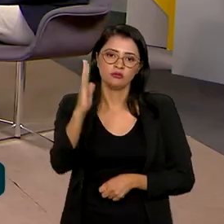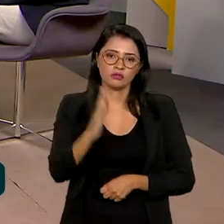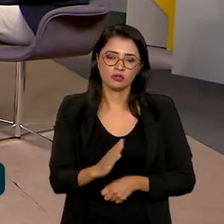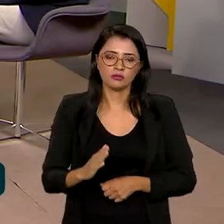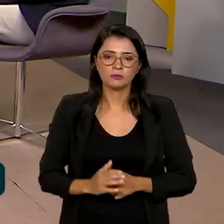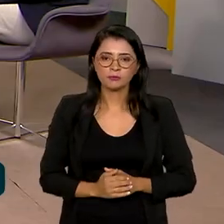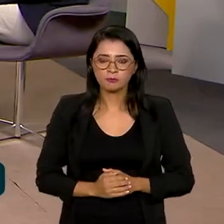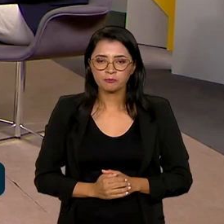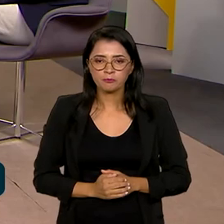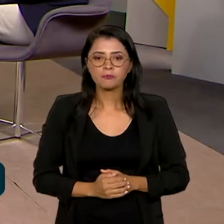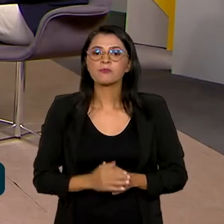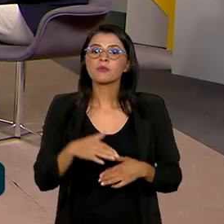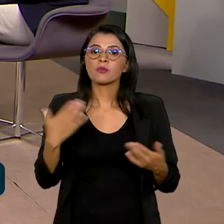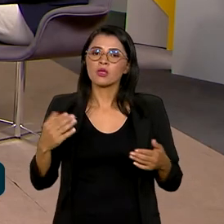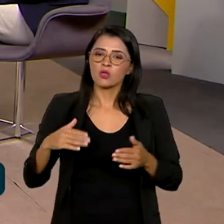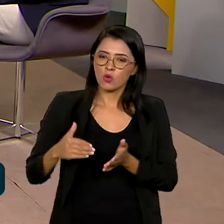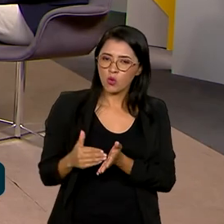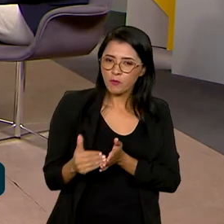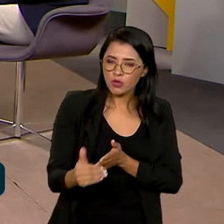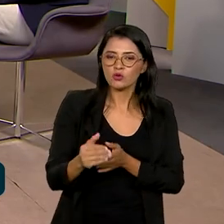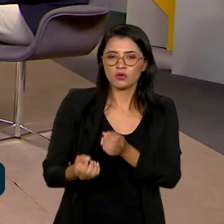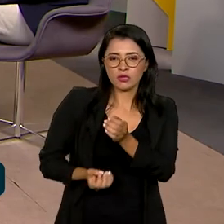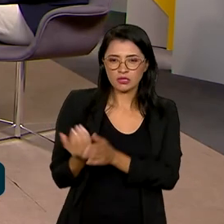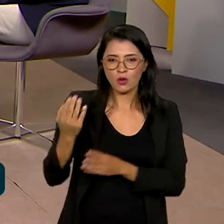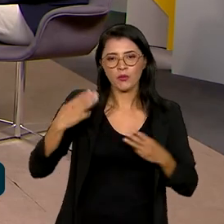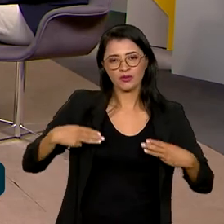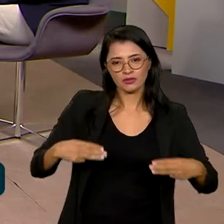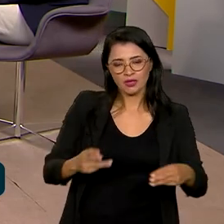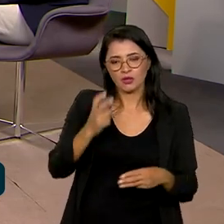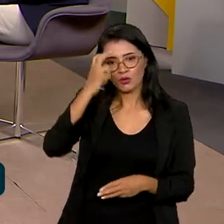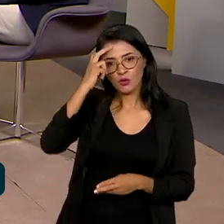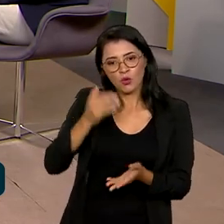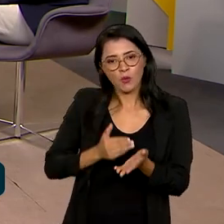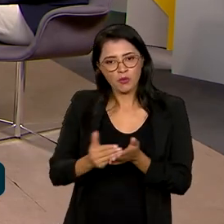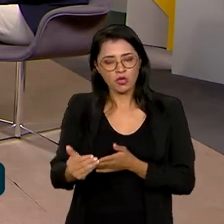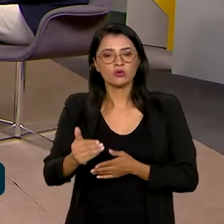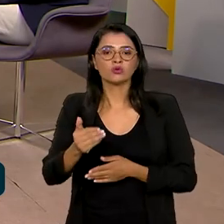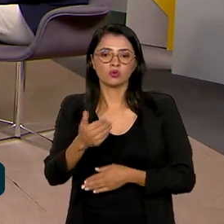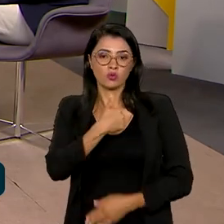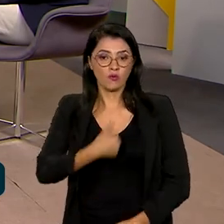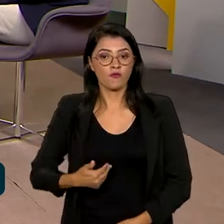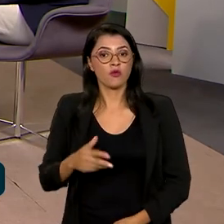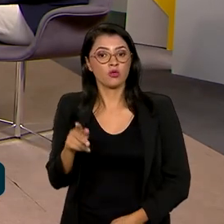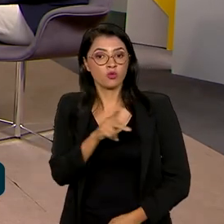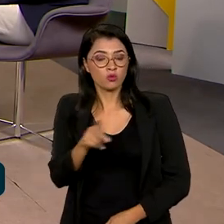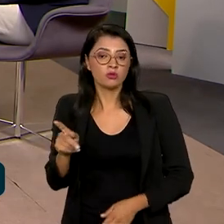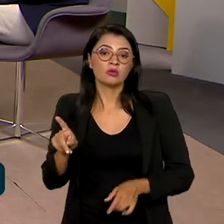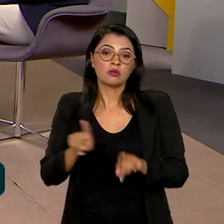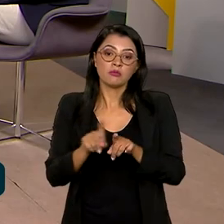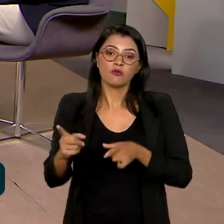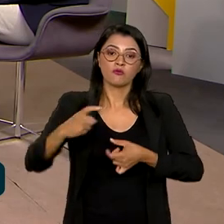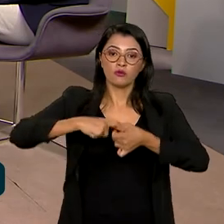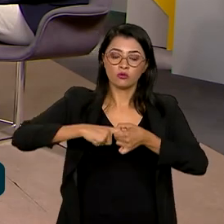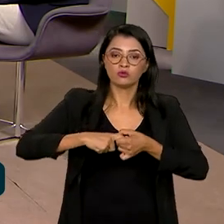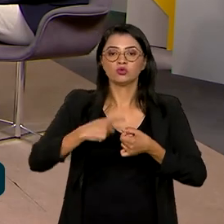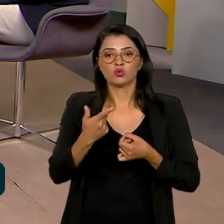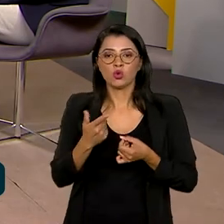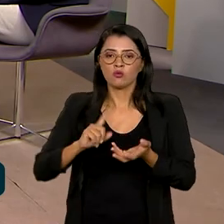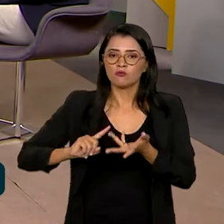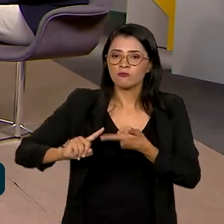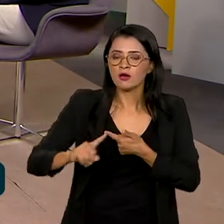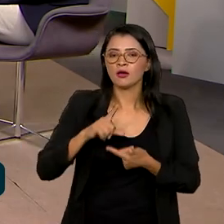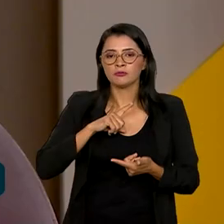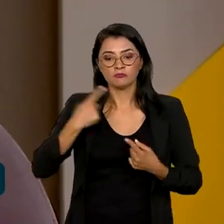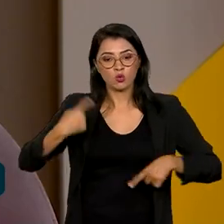Ministra, desde a recriação do Ministério da Cultura, né? No início do governo Lula, também foram retomadas várias iniciativas,